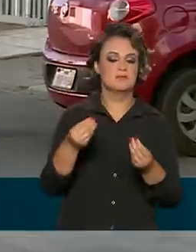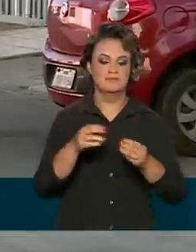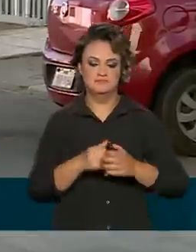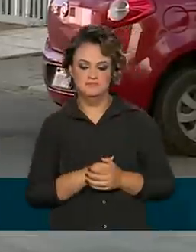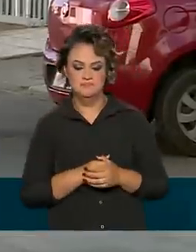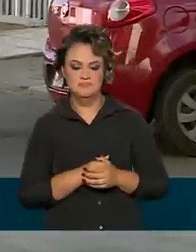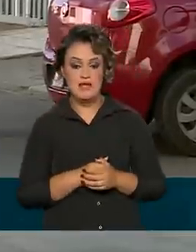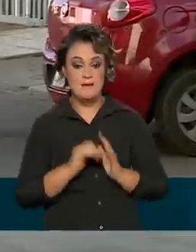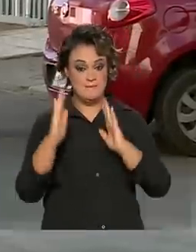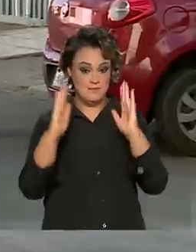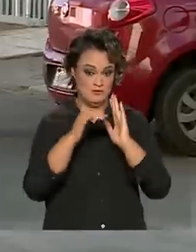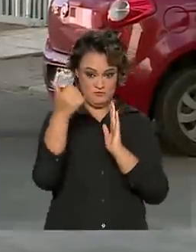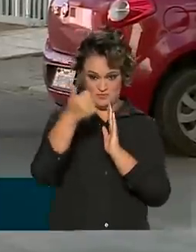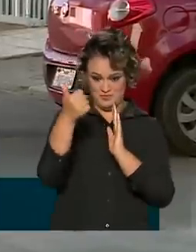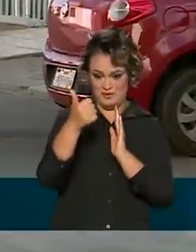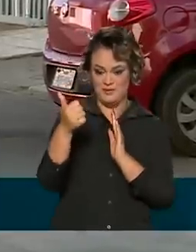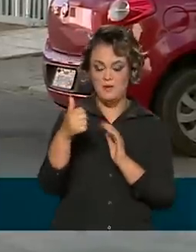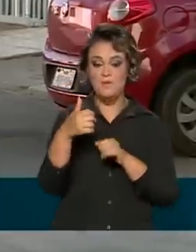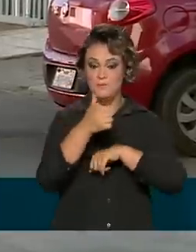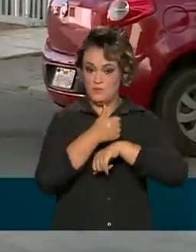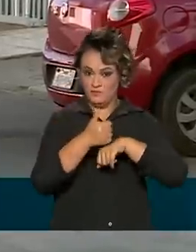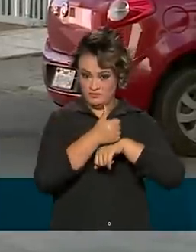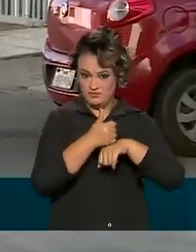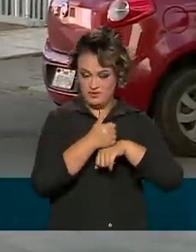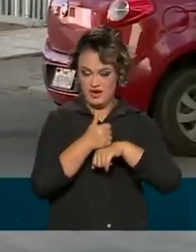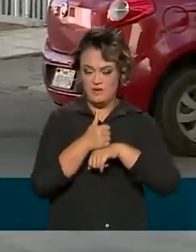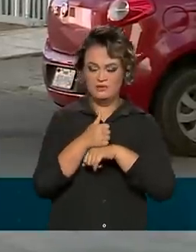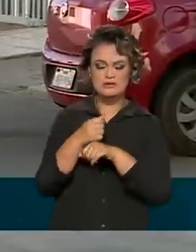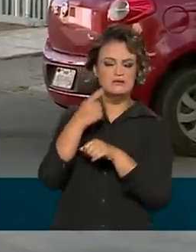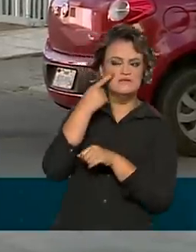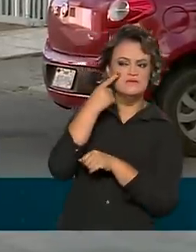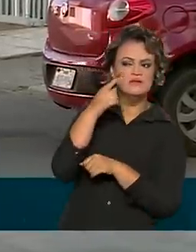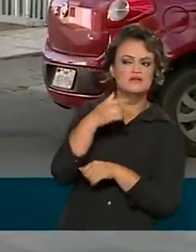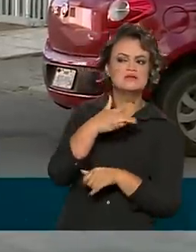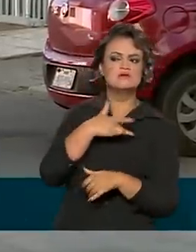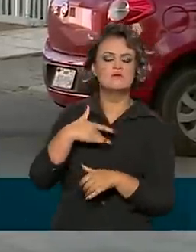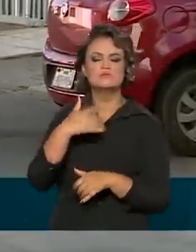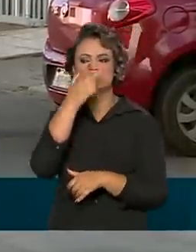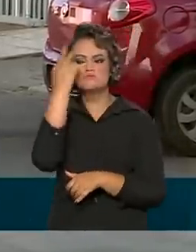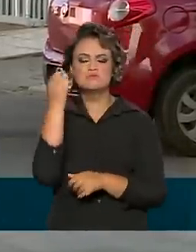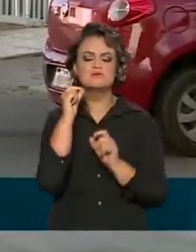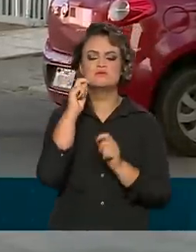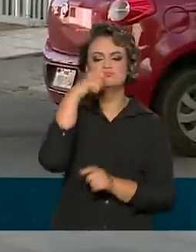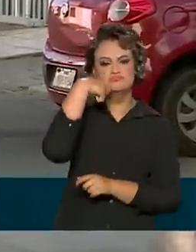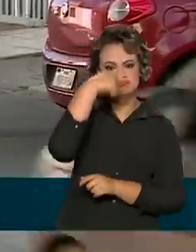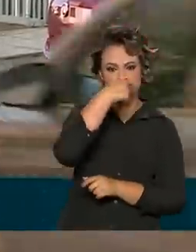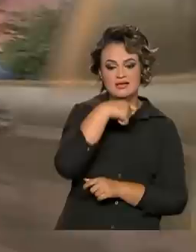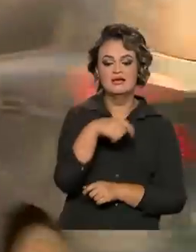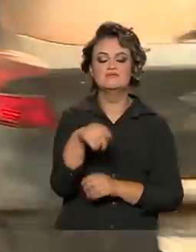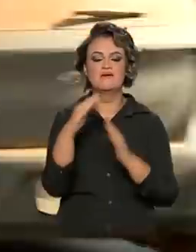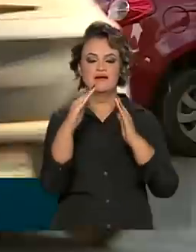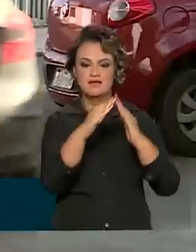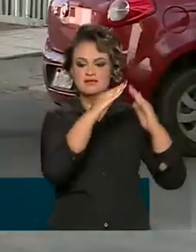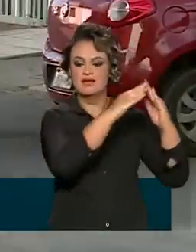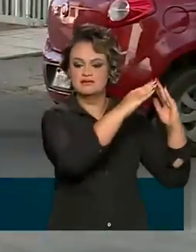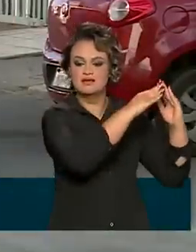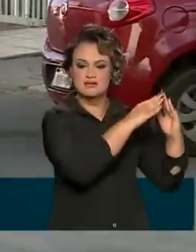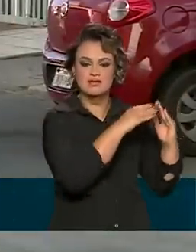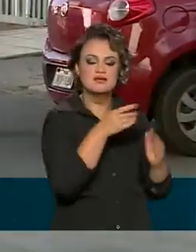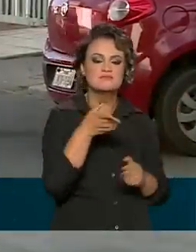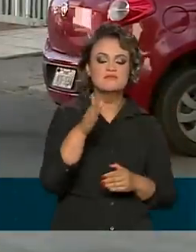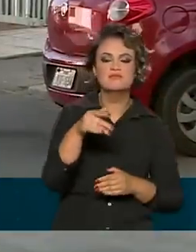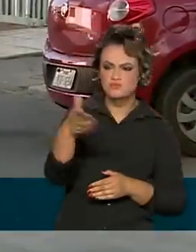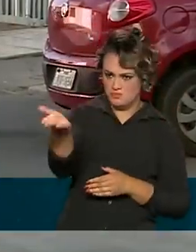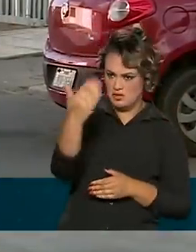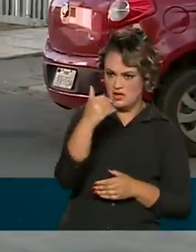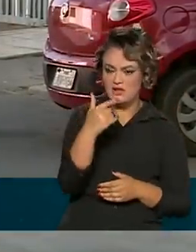primeira etapa, os profissionais da Atenção Primária à Saúde Bucal vão passar de porta em porta para convidar